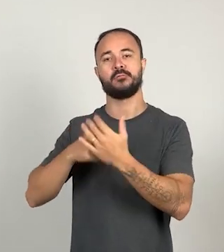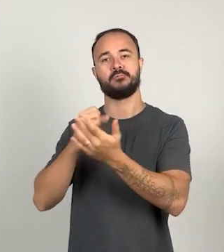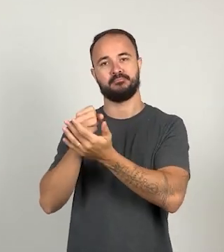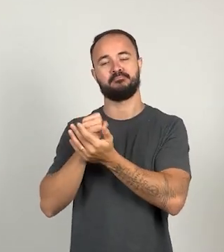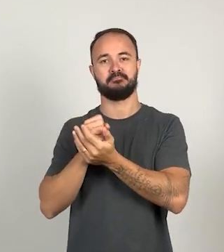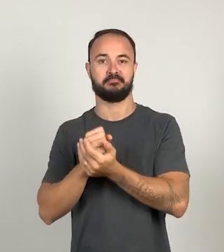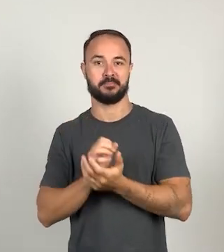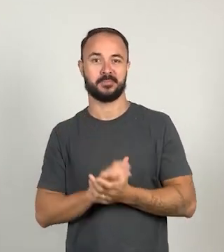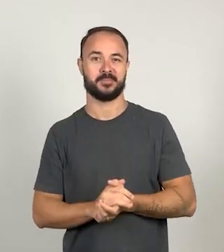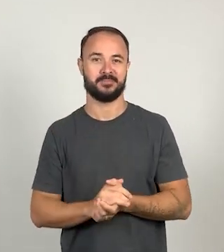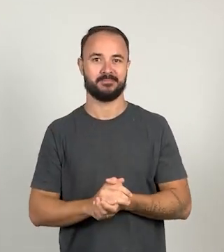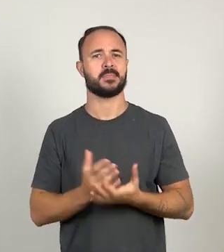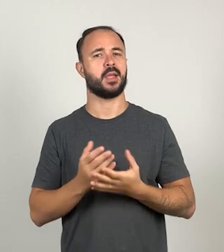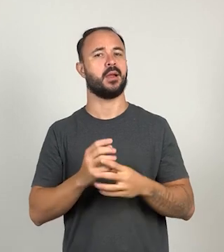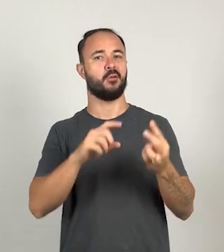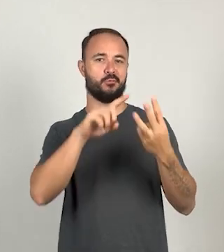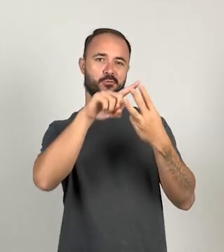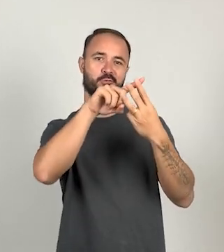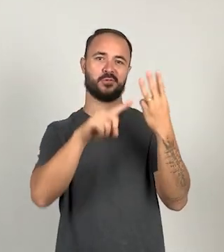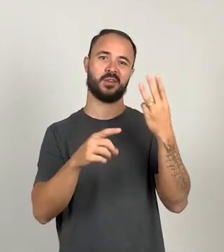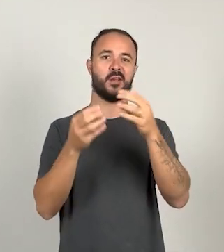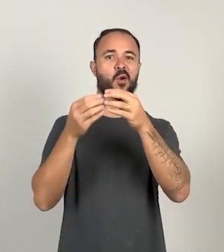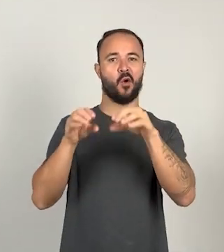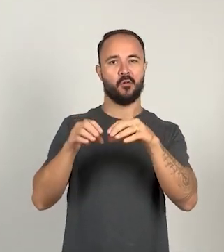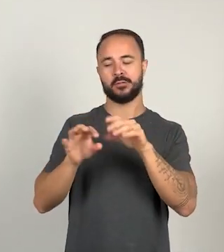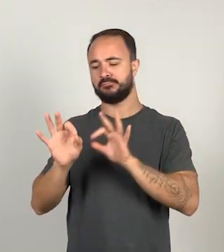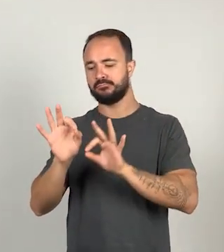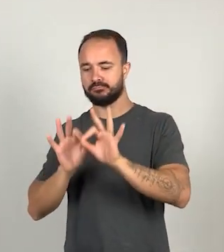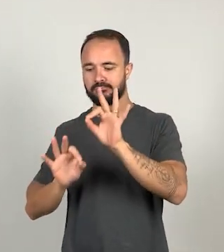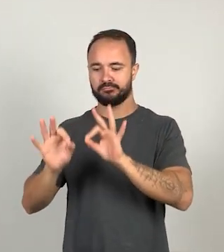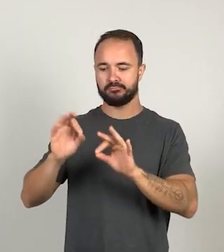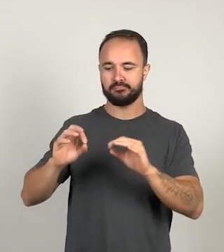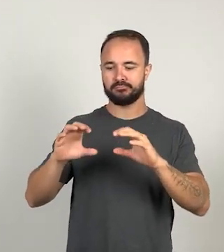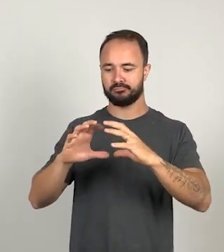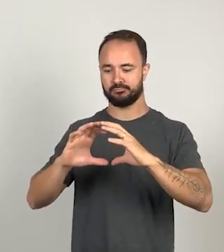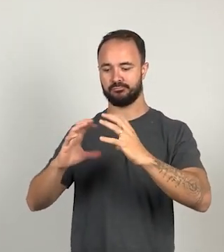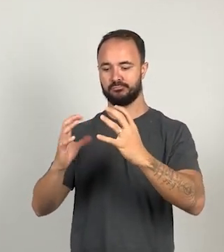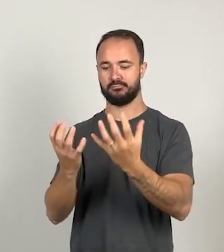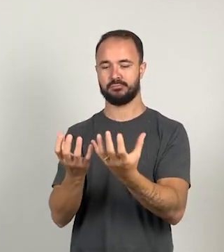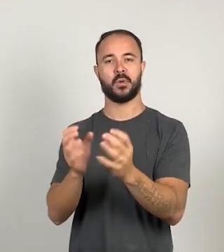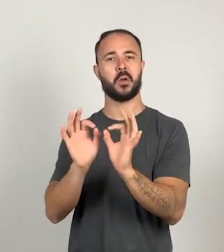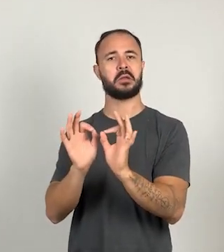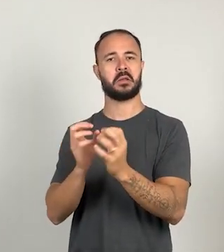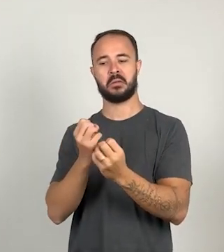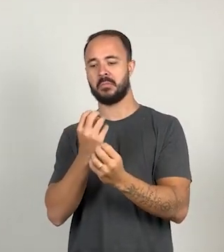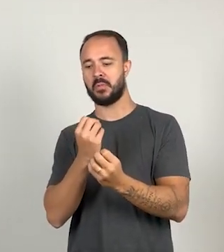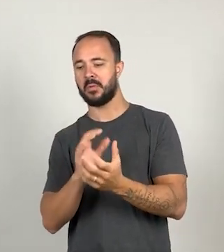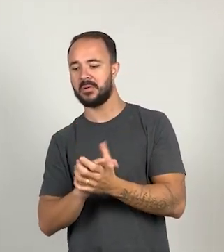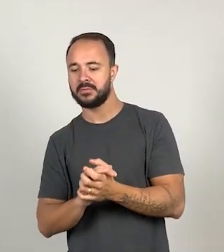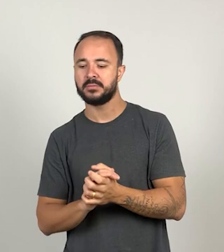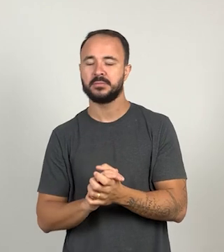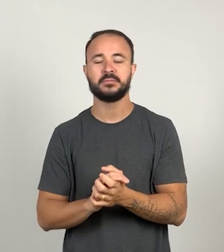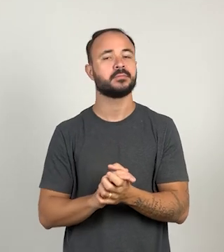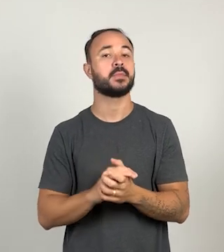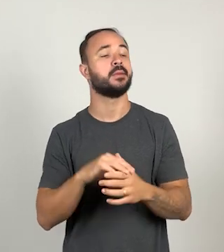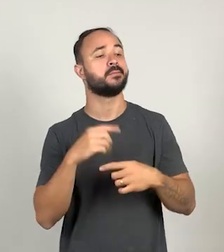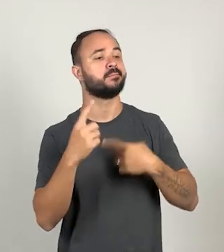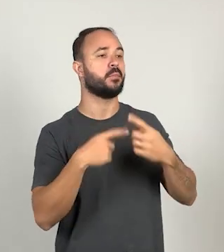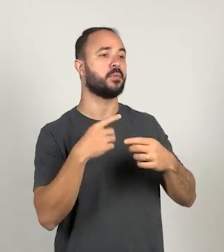Galinha, os três ovos em seu ninho, colocou. Mas quando foi